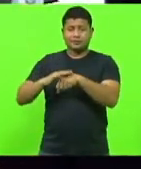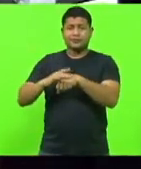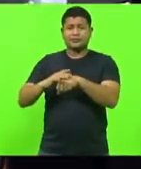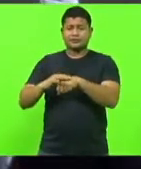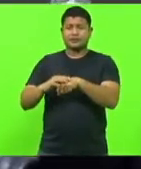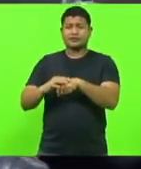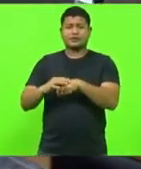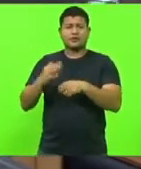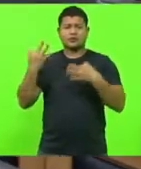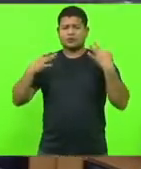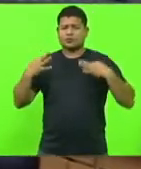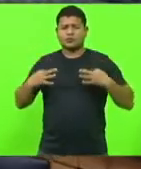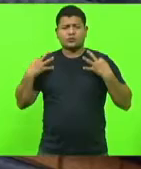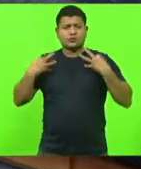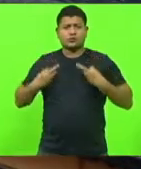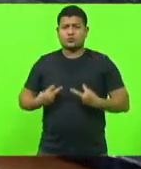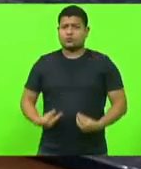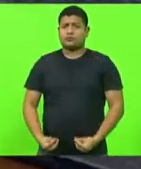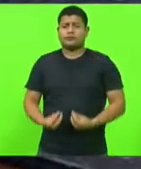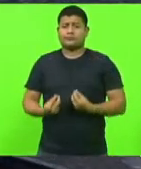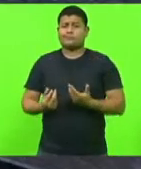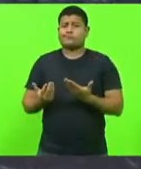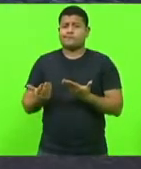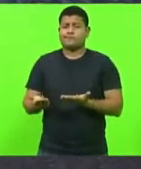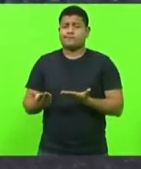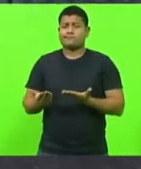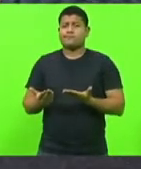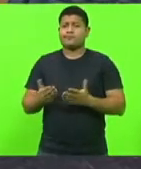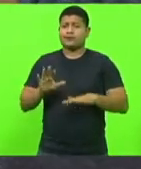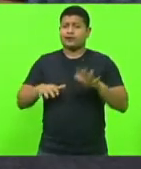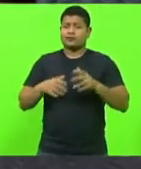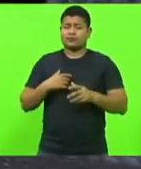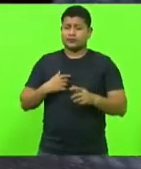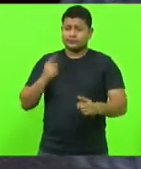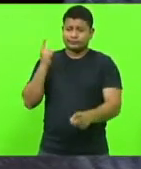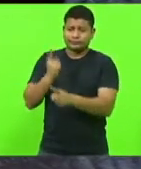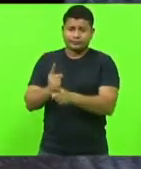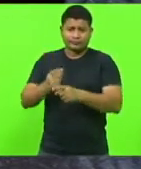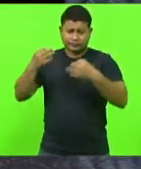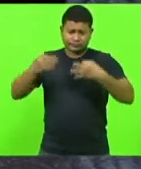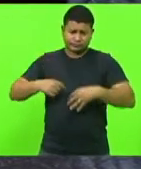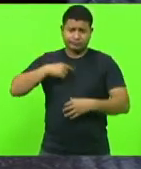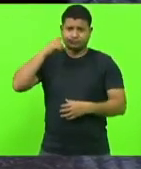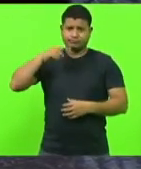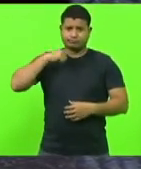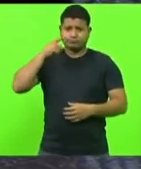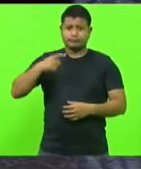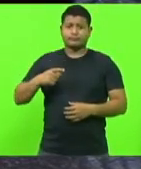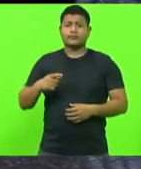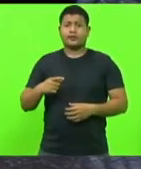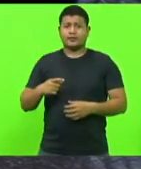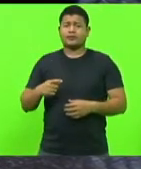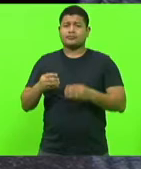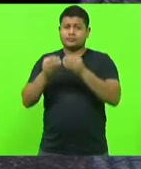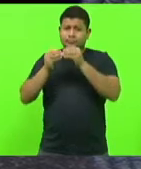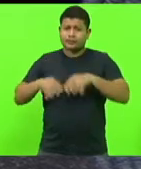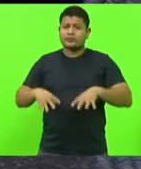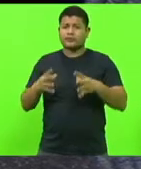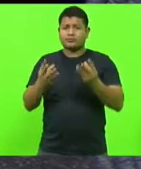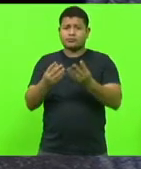vezes, não perfeitamente identificável e que atinge muita gente.